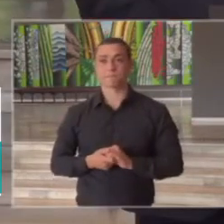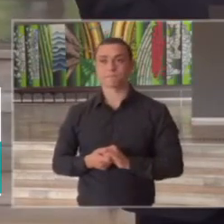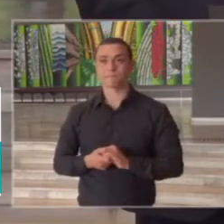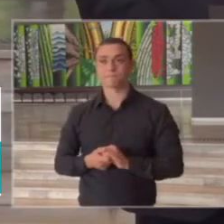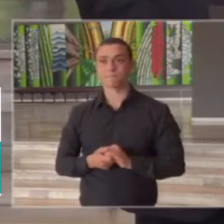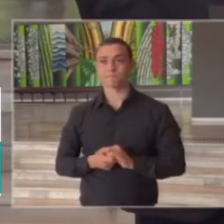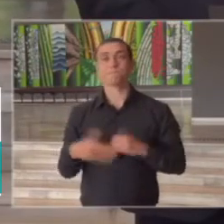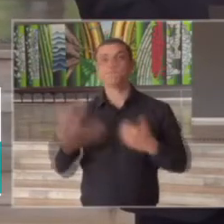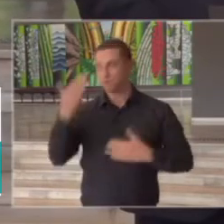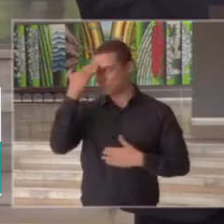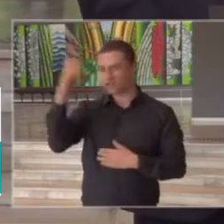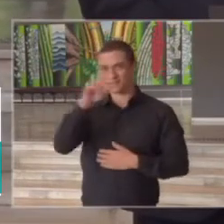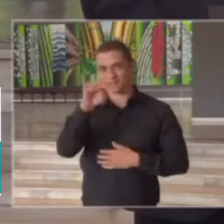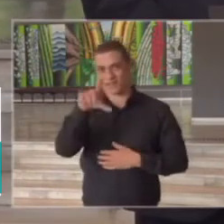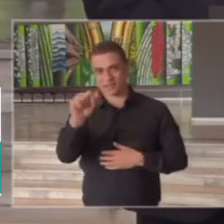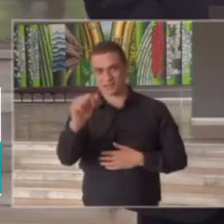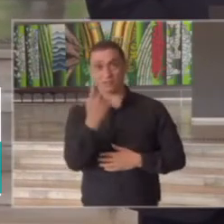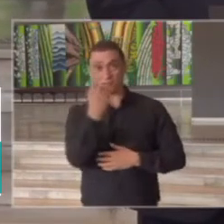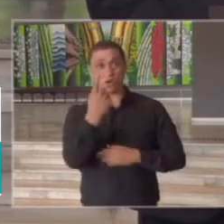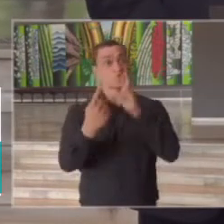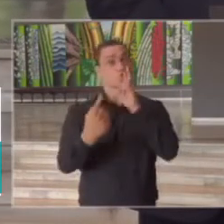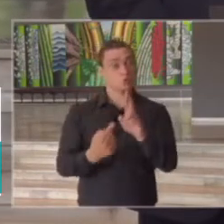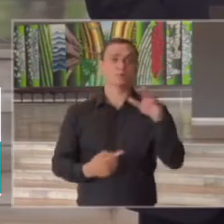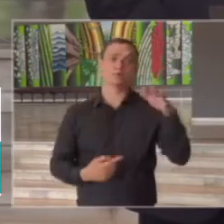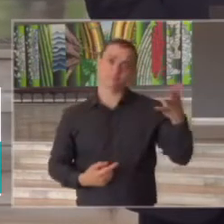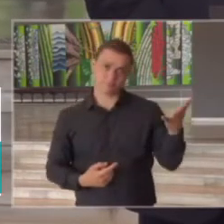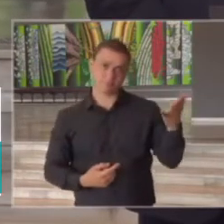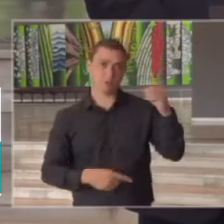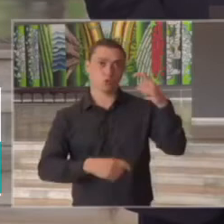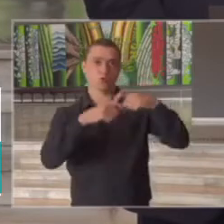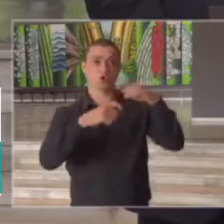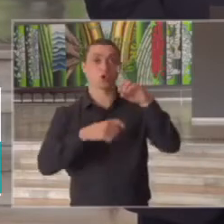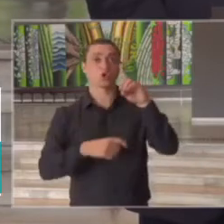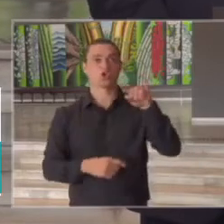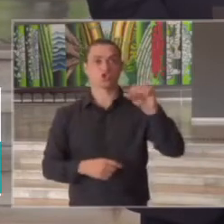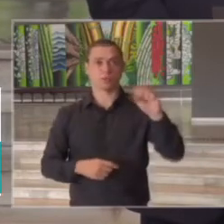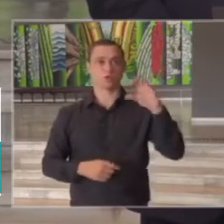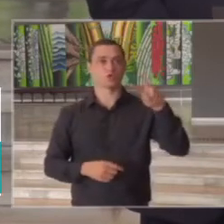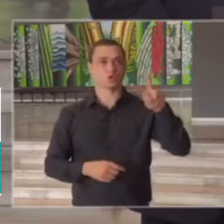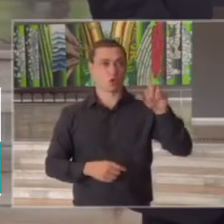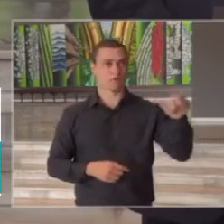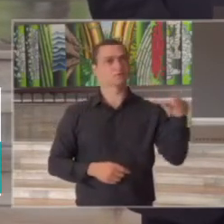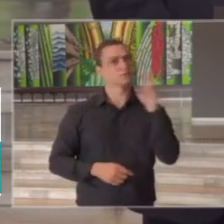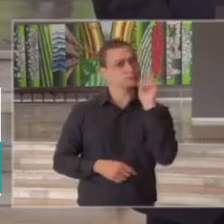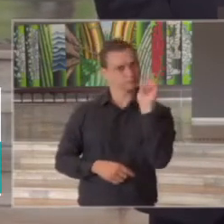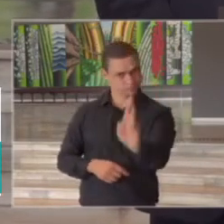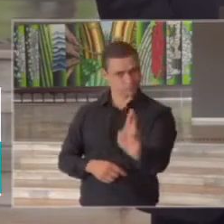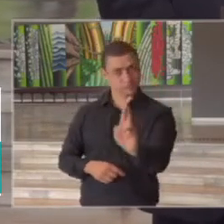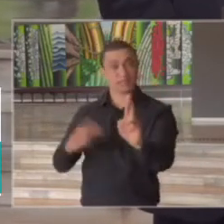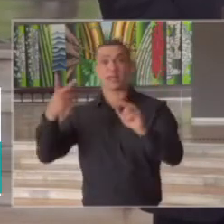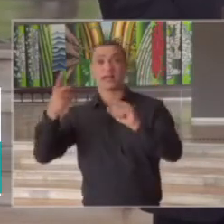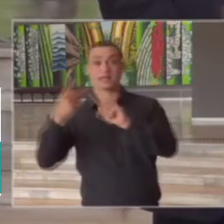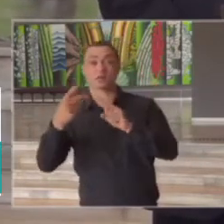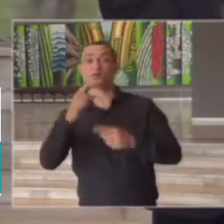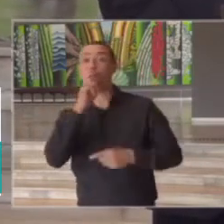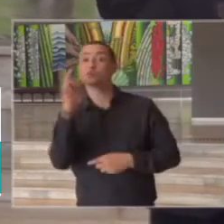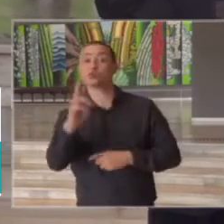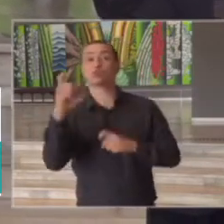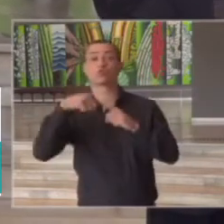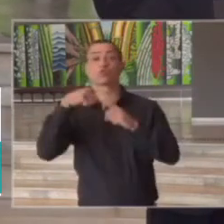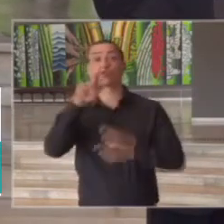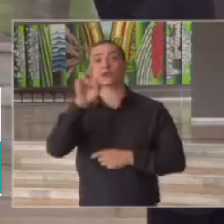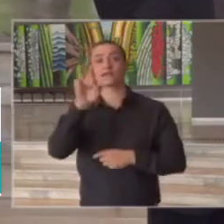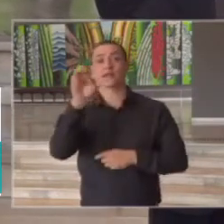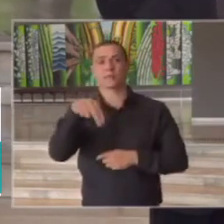obrigada Daniela a primeira pergunta será respondida obviamente pelo doutor Dimas Covas presidente do Instituto Butantan a segunda pelo doutor Guerma